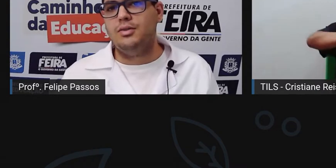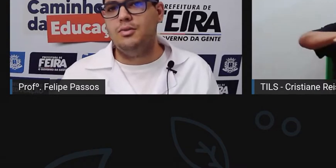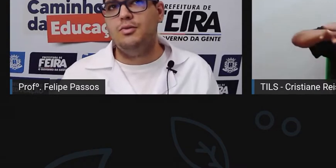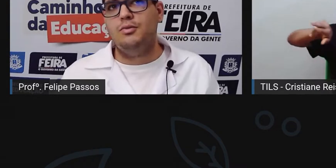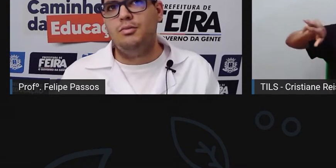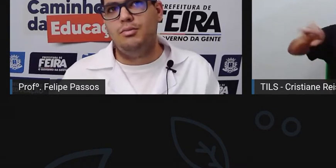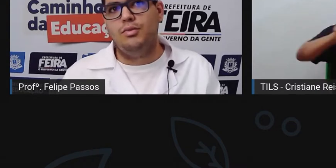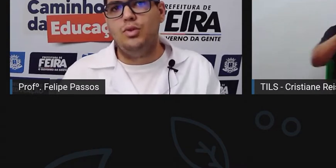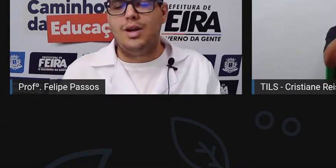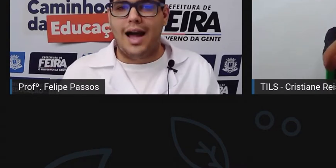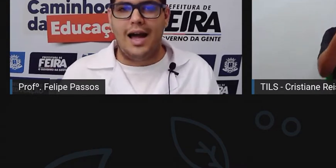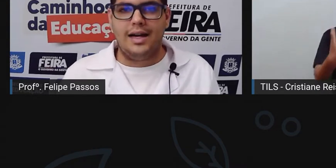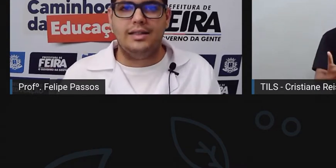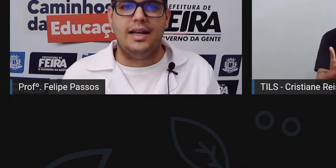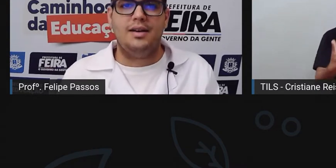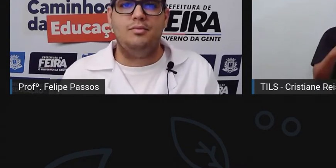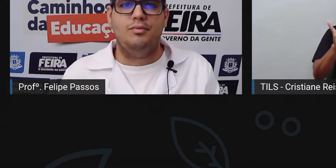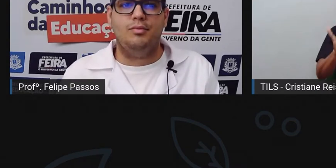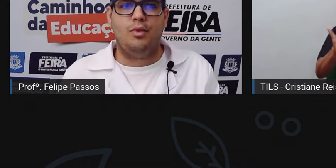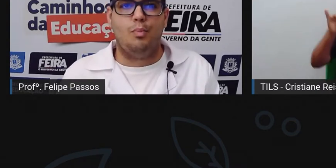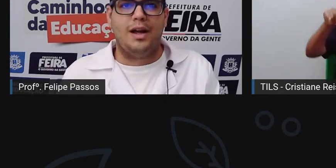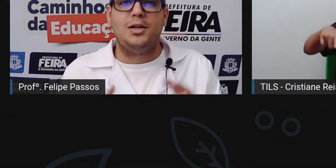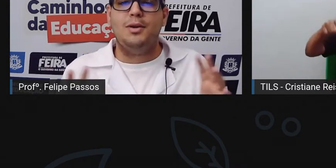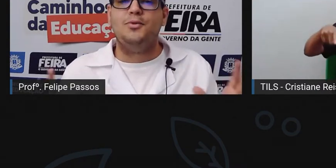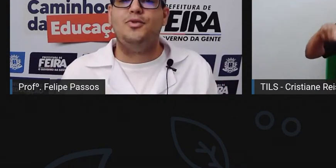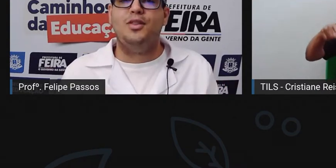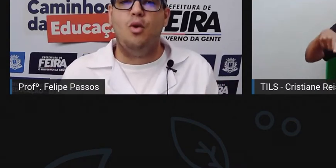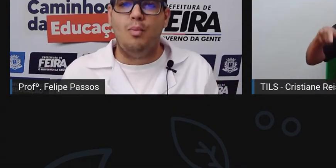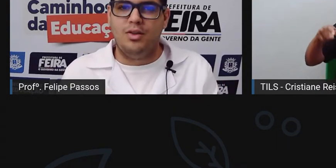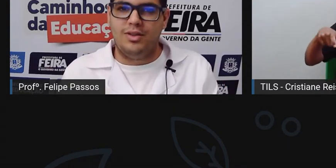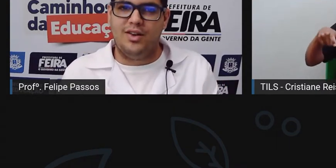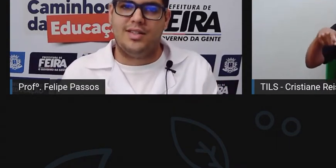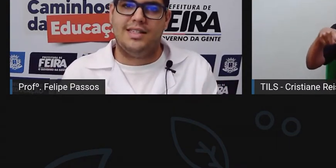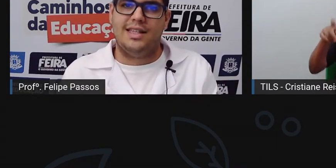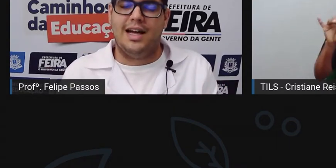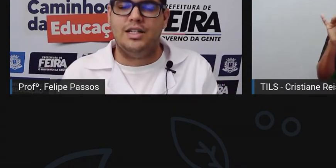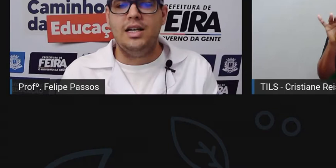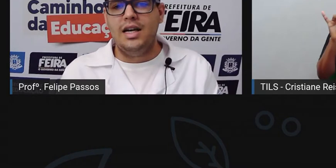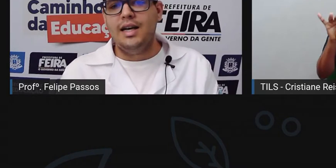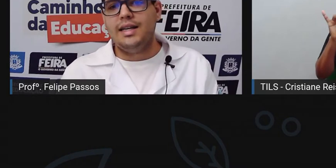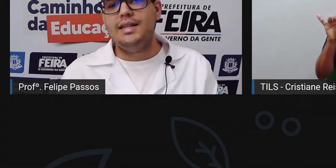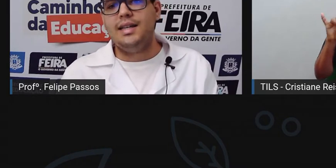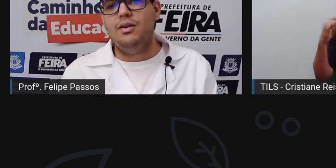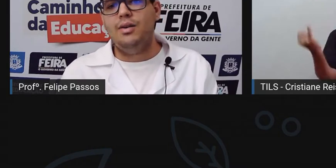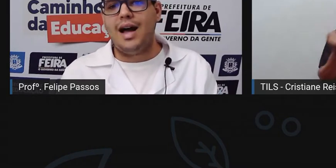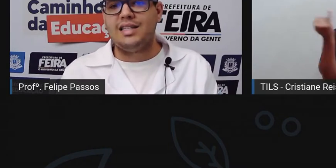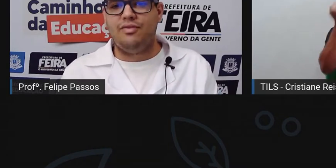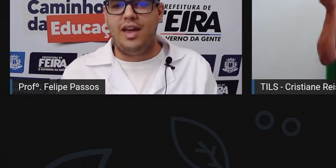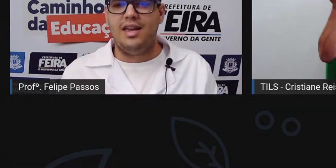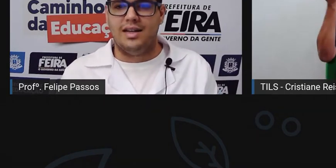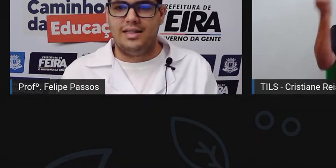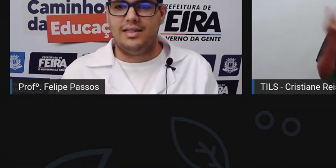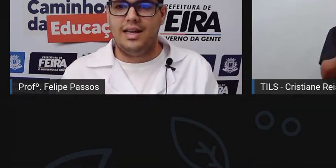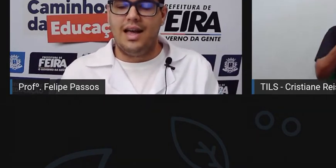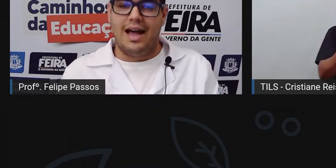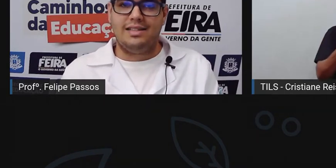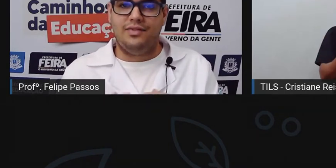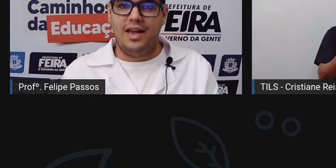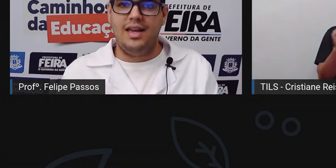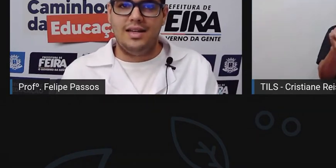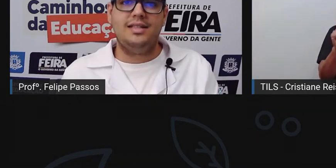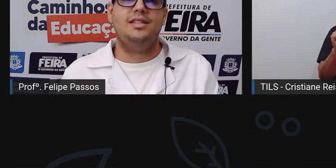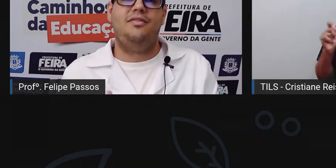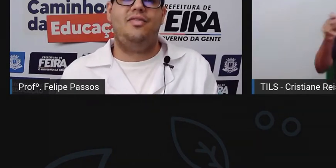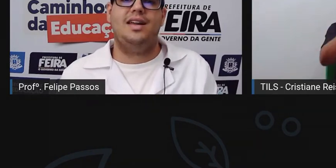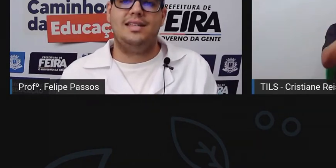faltando um lugar, praticamente um fenômeno da nossa cidade, que são as feiras, as